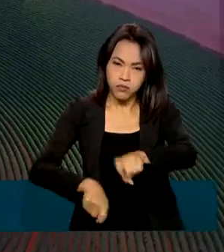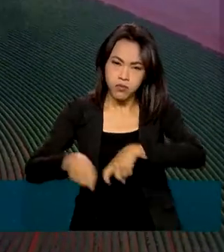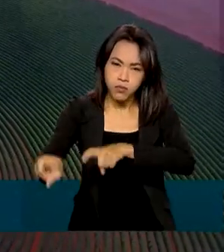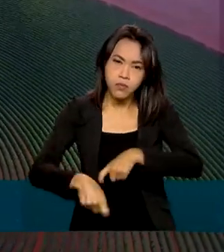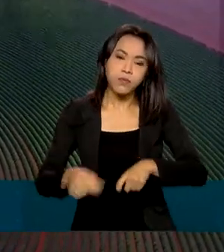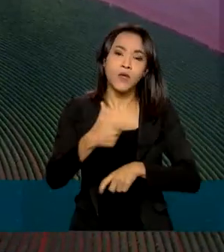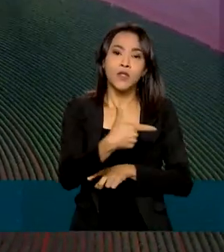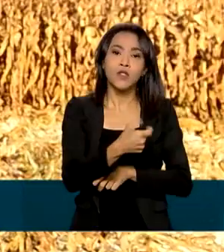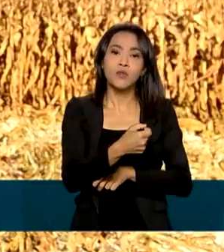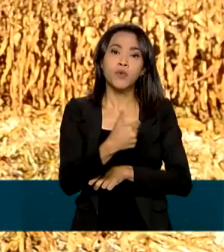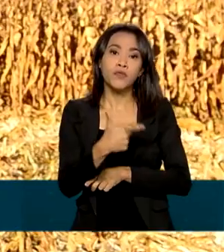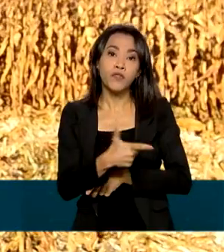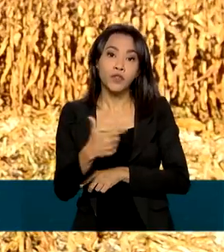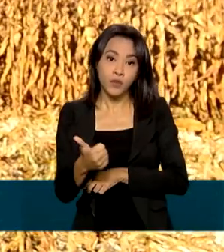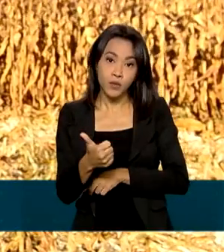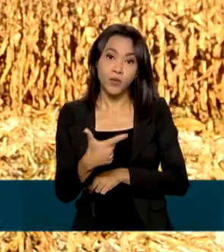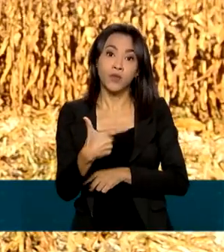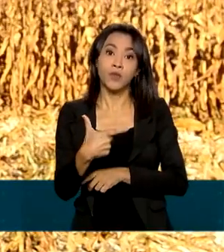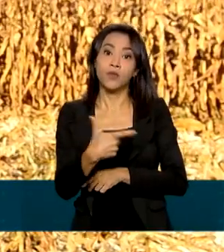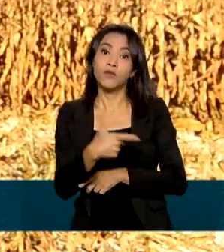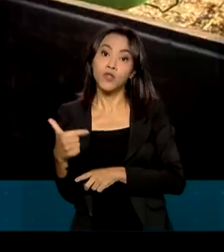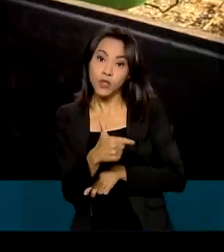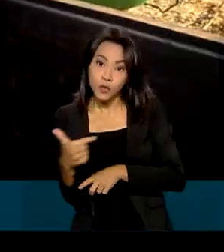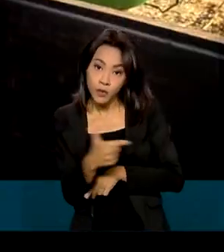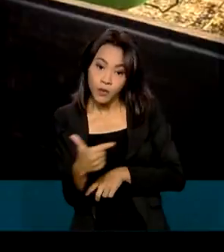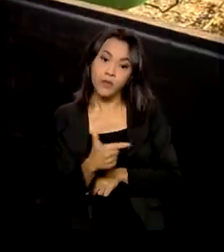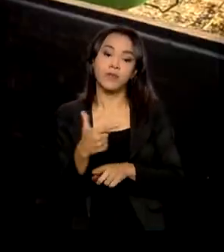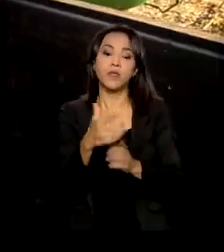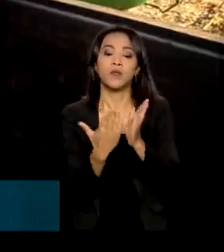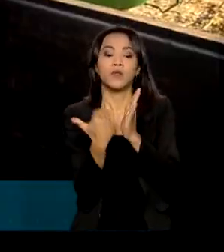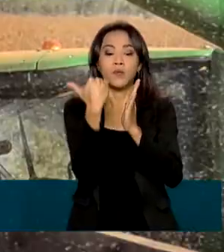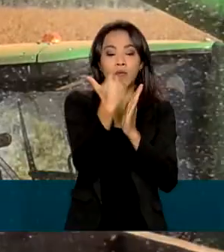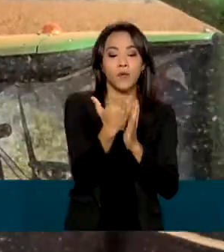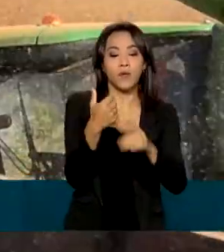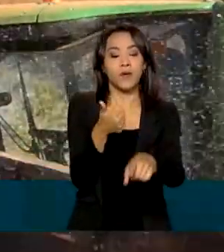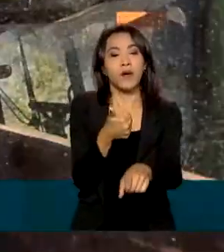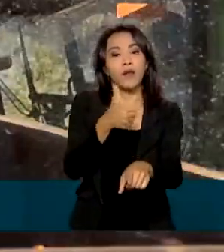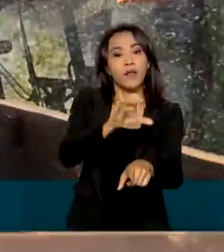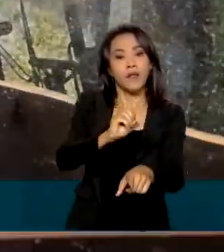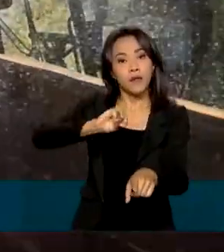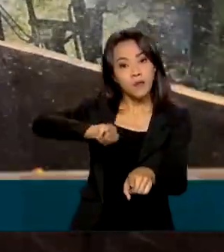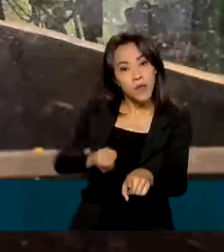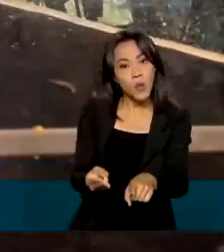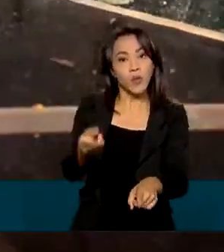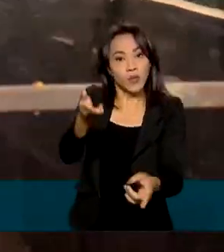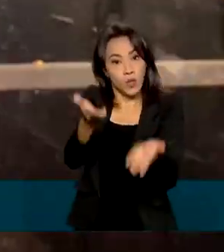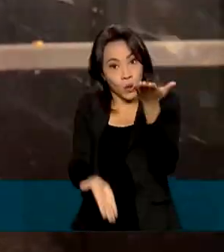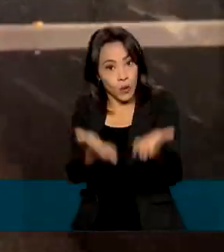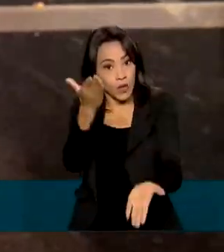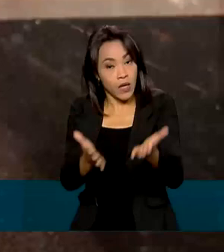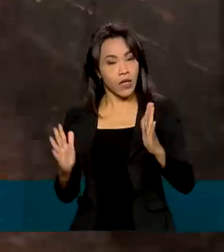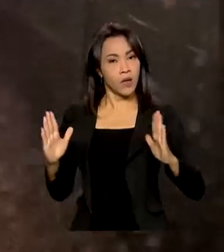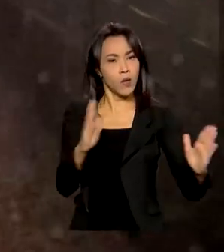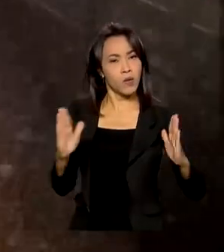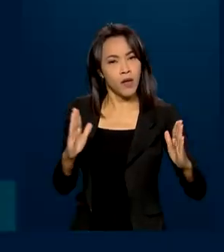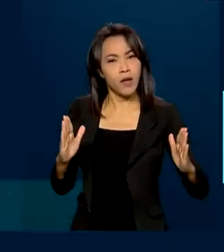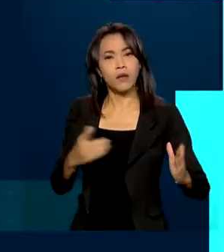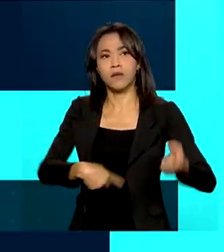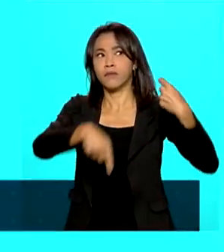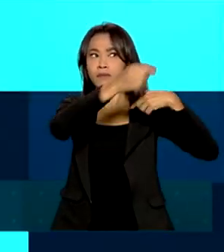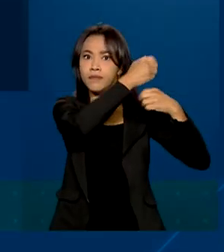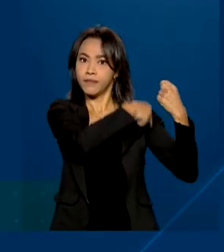-2022 apontam para um crescimento superior a 10 milhões de toneladas em relação ao ciclo anterior.